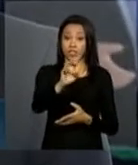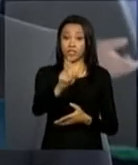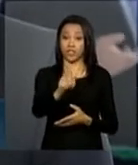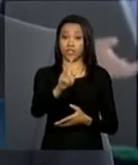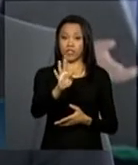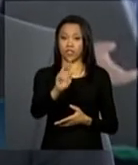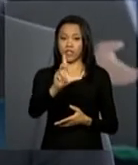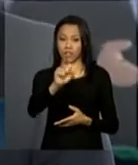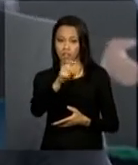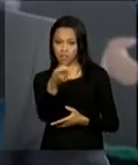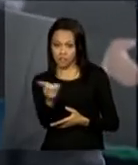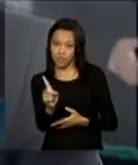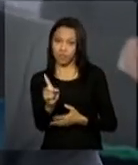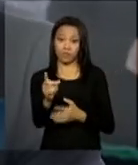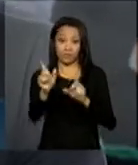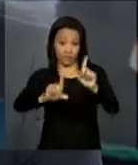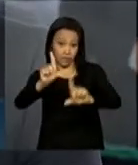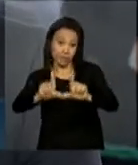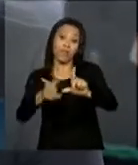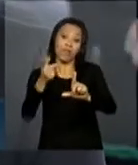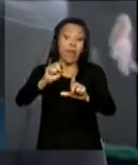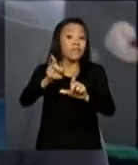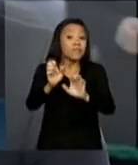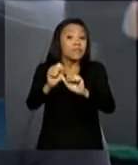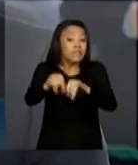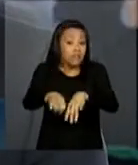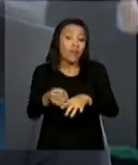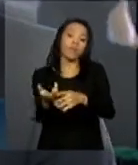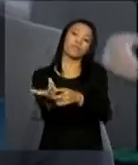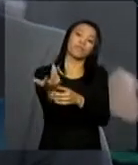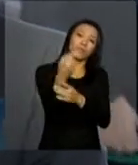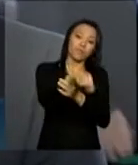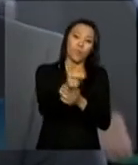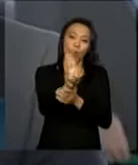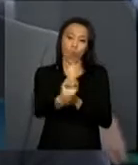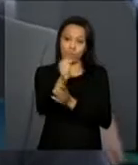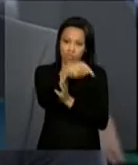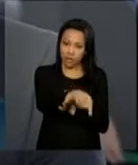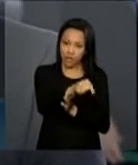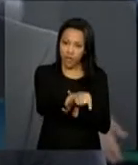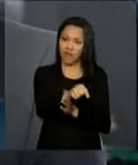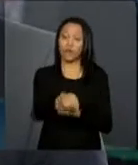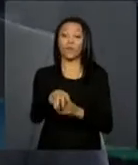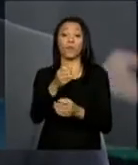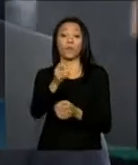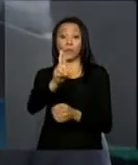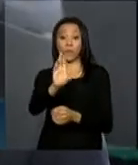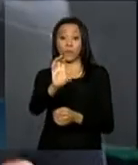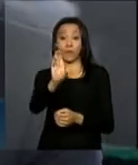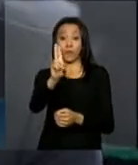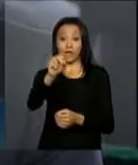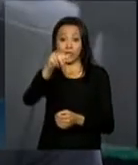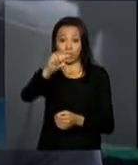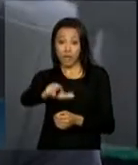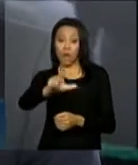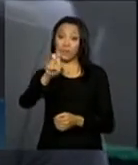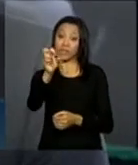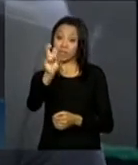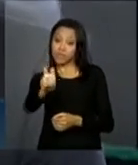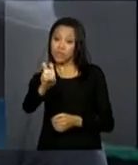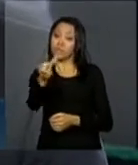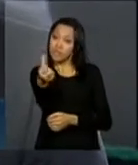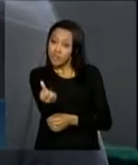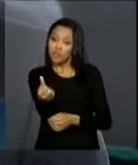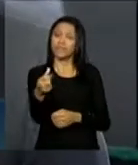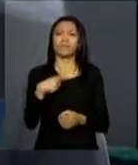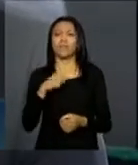quando acabar o analógico, que aí sim vai ser tudo digital, nós vamos poder usar esses canais, que é o canal 5 da televisão hoje e o canal 6. Então, tem